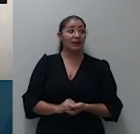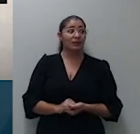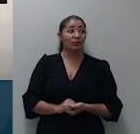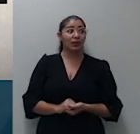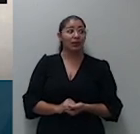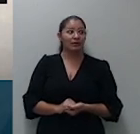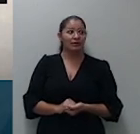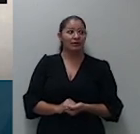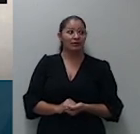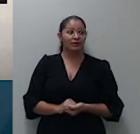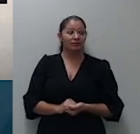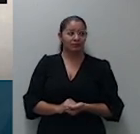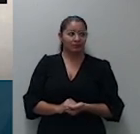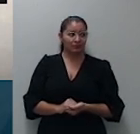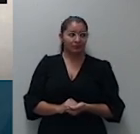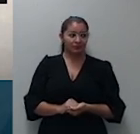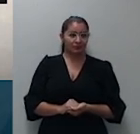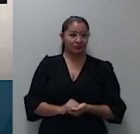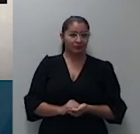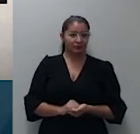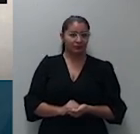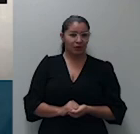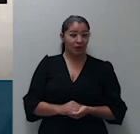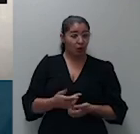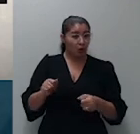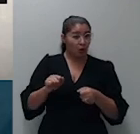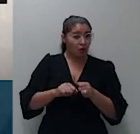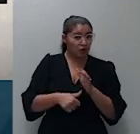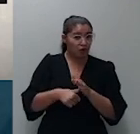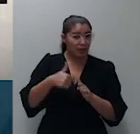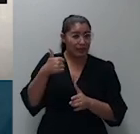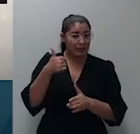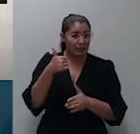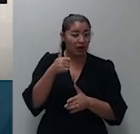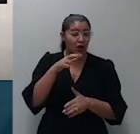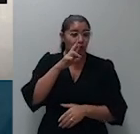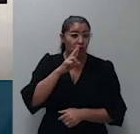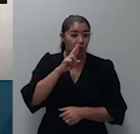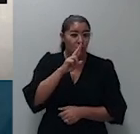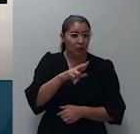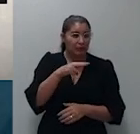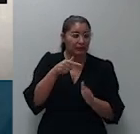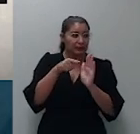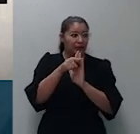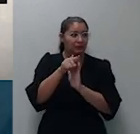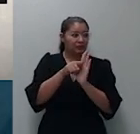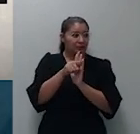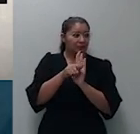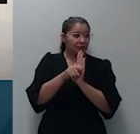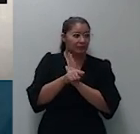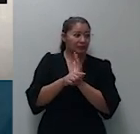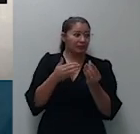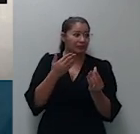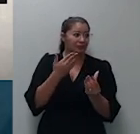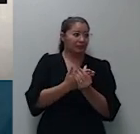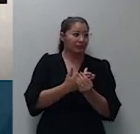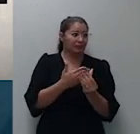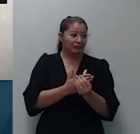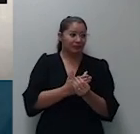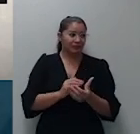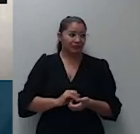estadual com efeito a primeira e única decisão que examinou o pleito da União foi justamente essa de